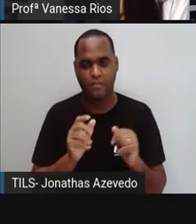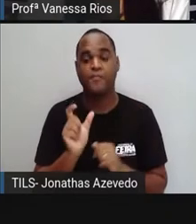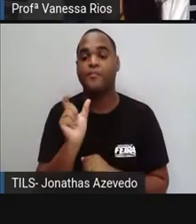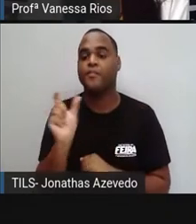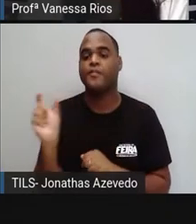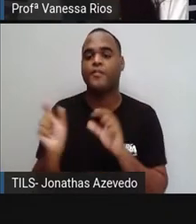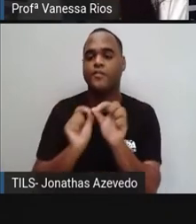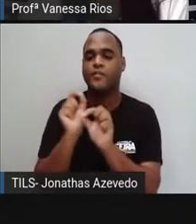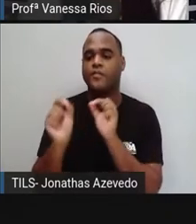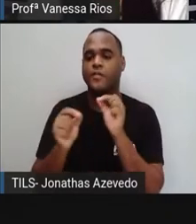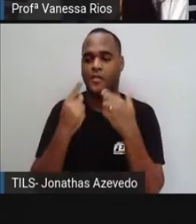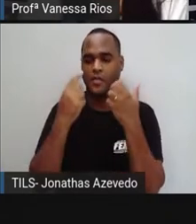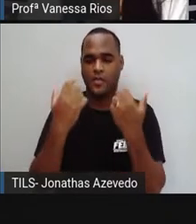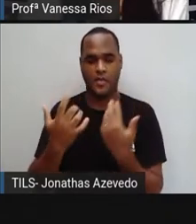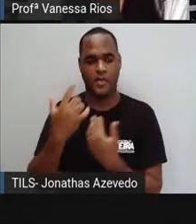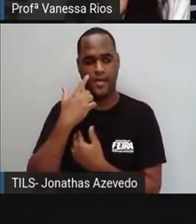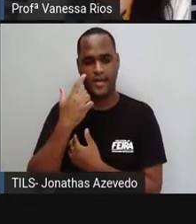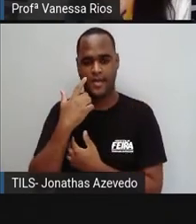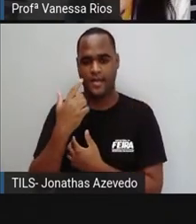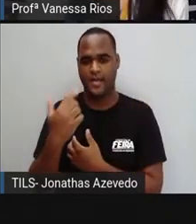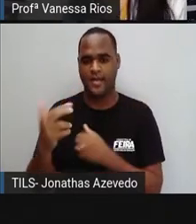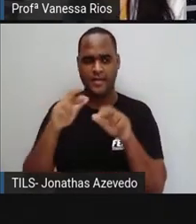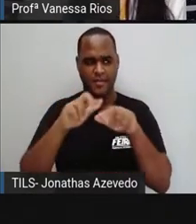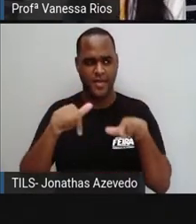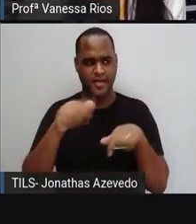Nós chamamos de estrangeirismo.